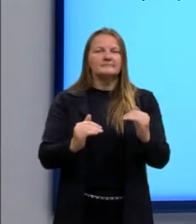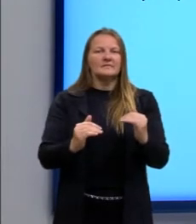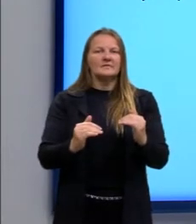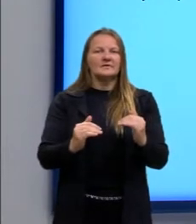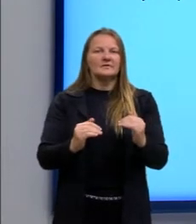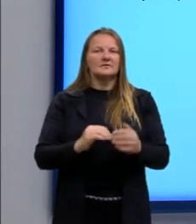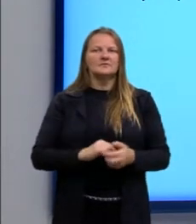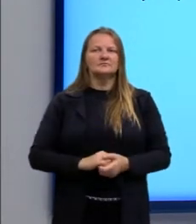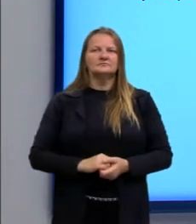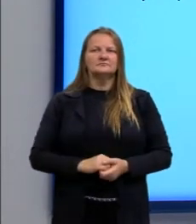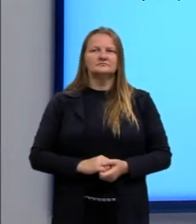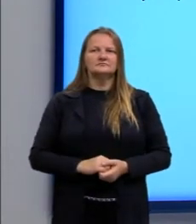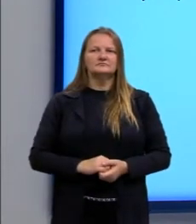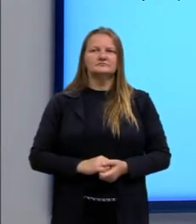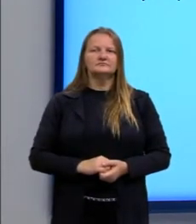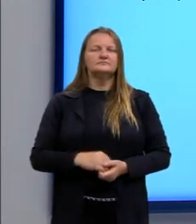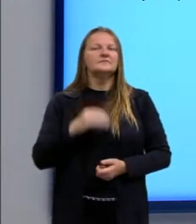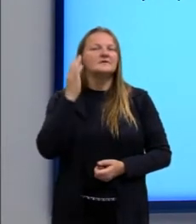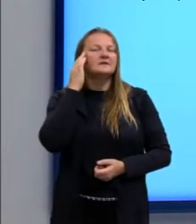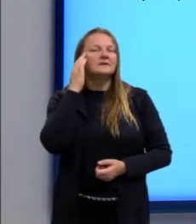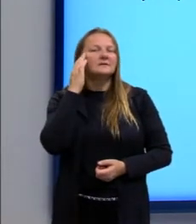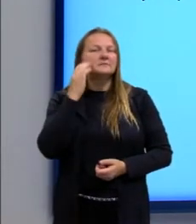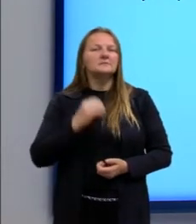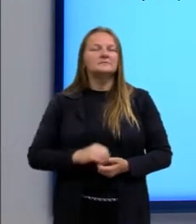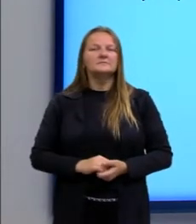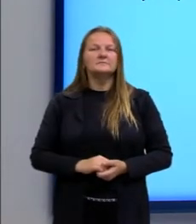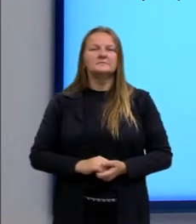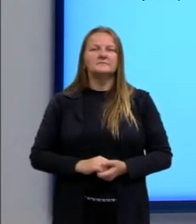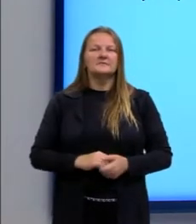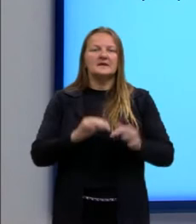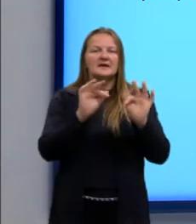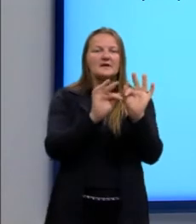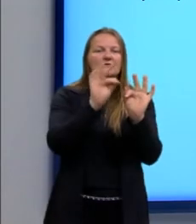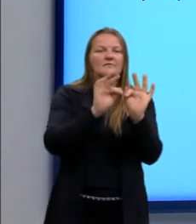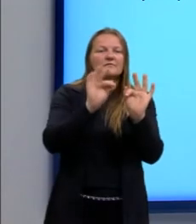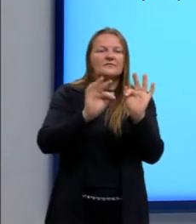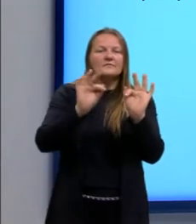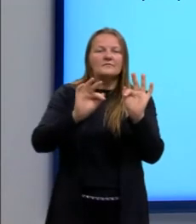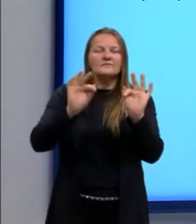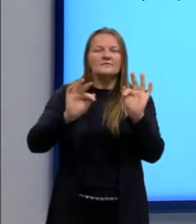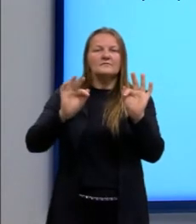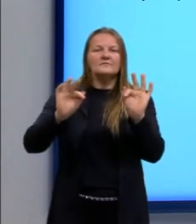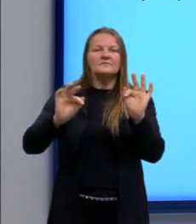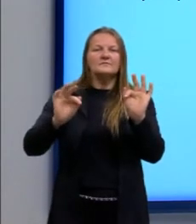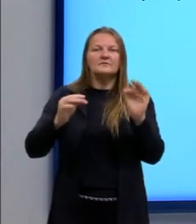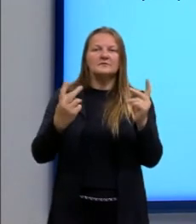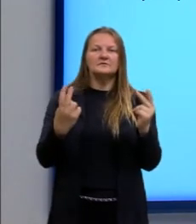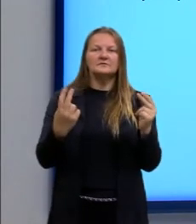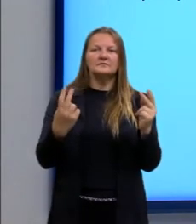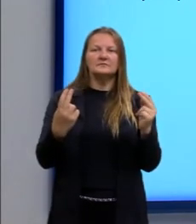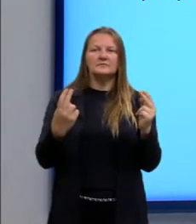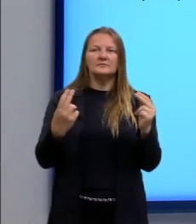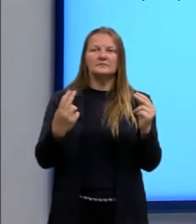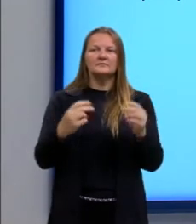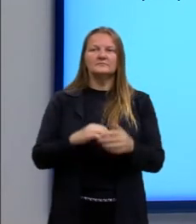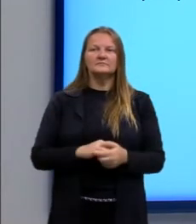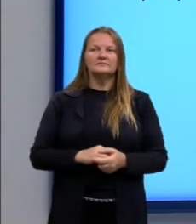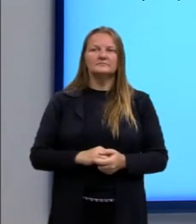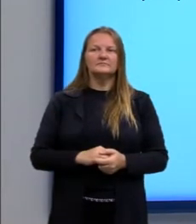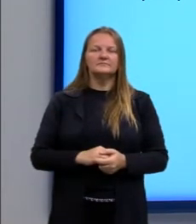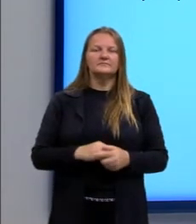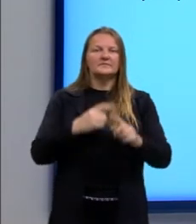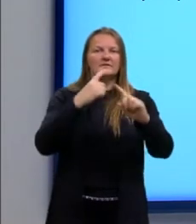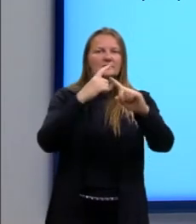o mesmo valor aqui. O que a gente faz com a frequência para que se mantenha o mesmo valor desse lado? A gente vai